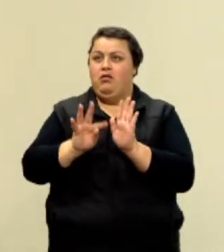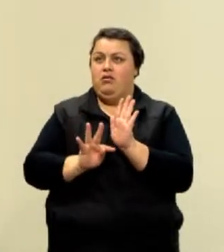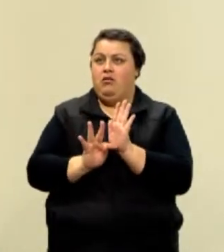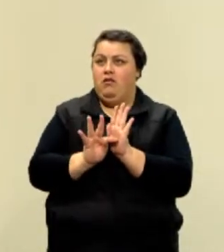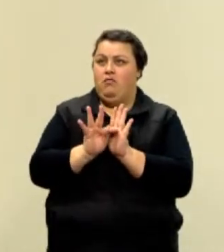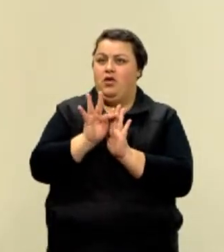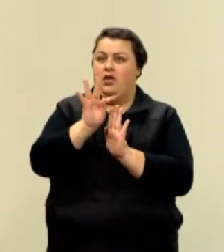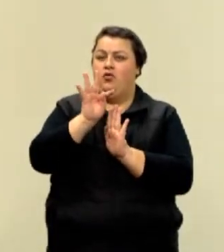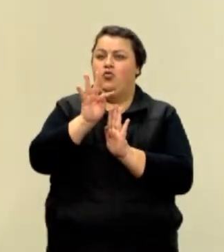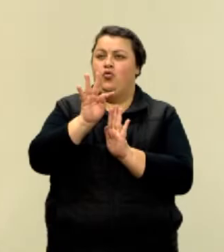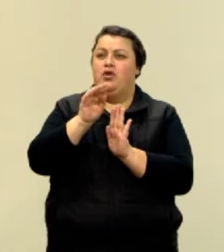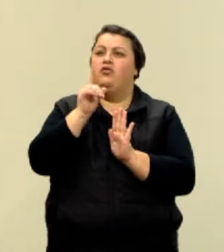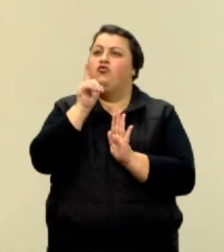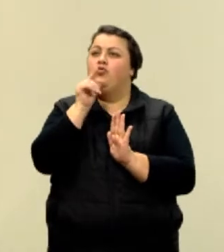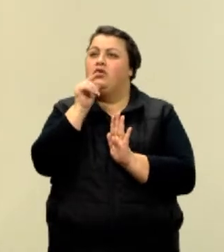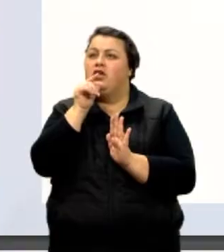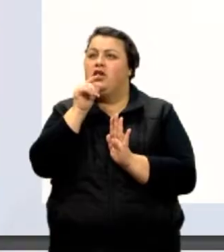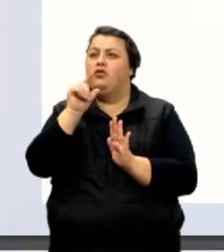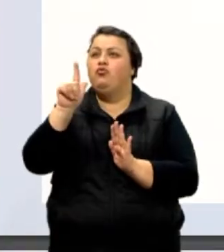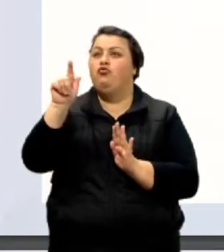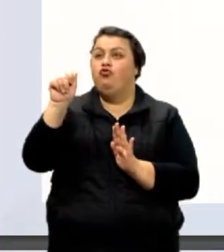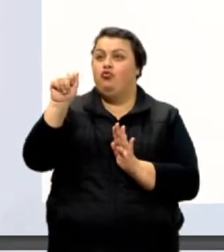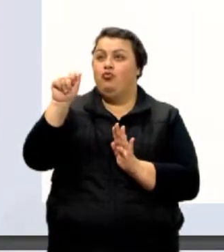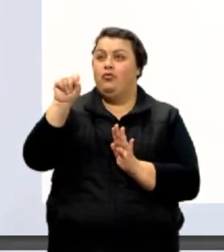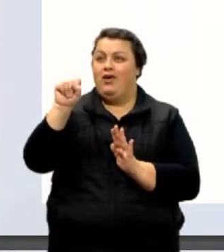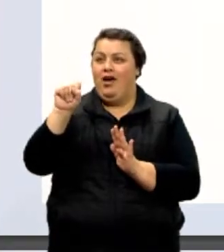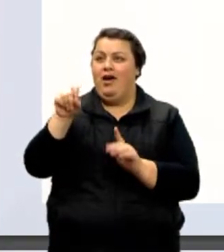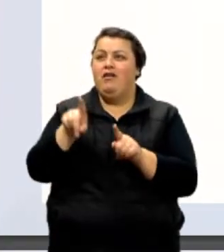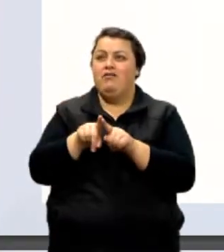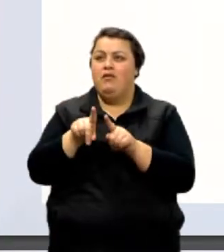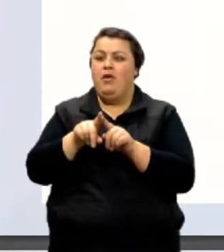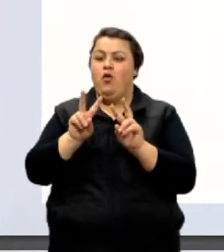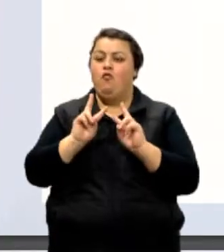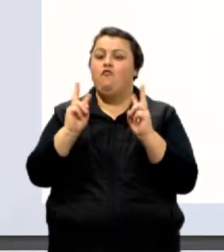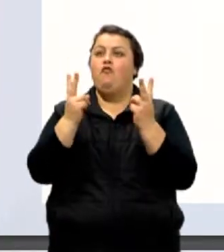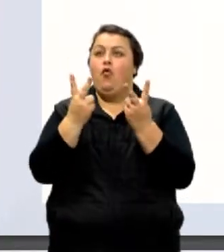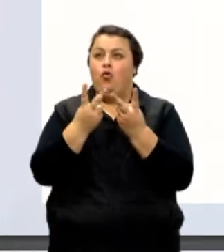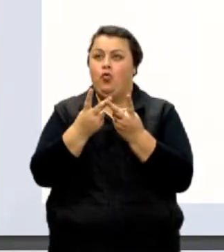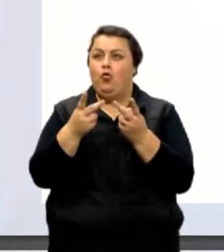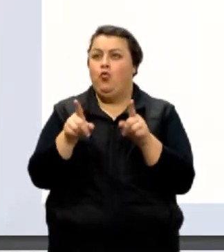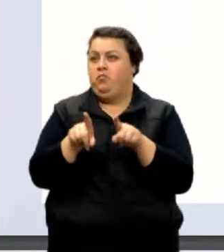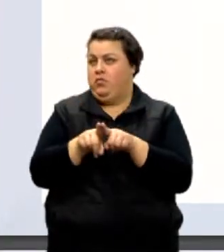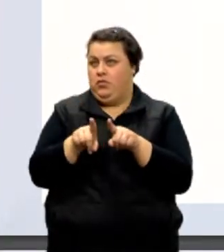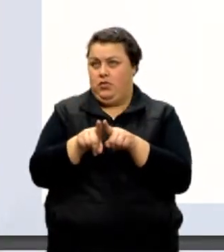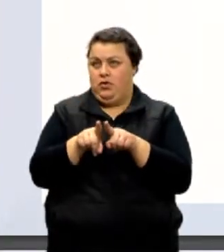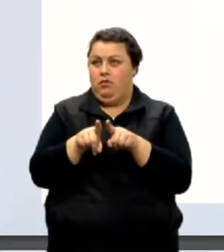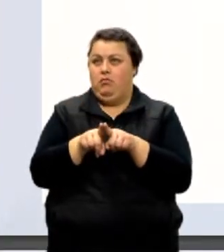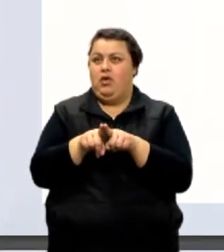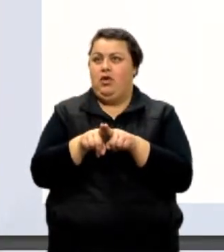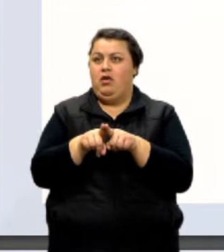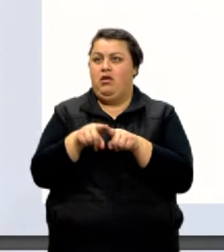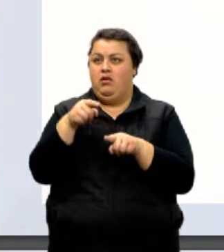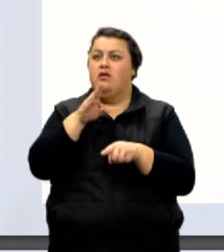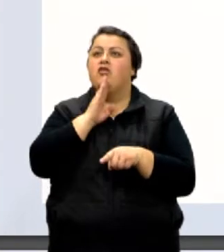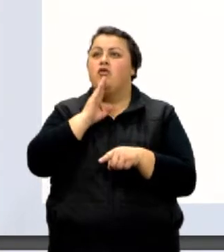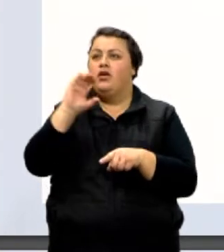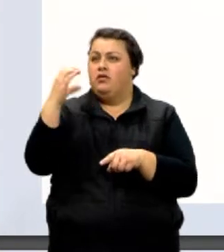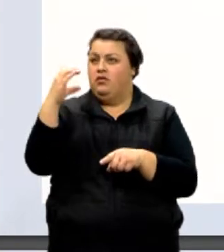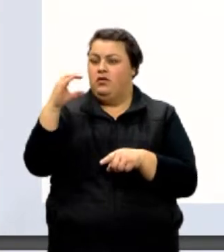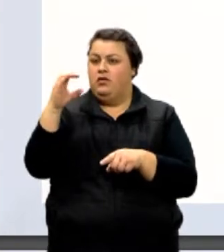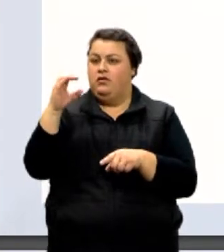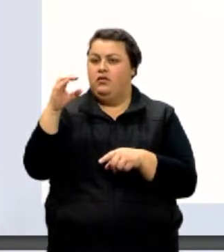temperatura de um gás. O volume, idem, esses aqui são bem conhecidos das ciências físicas e